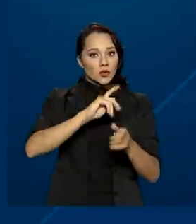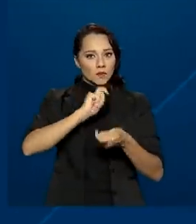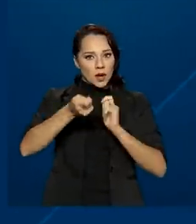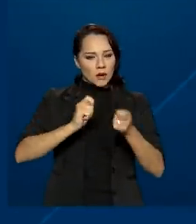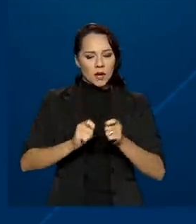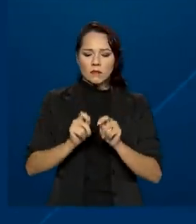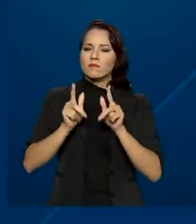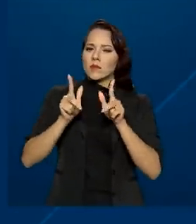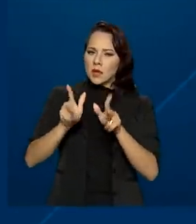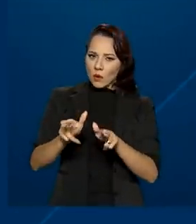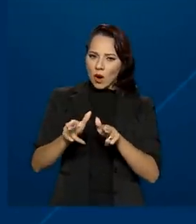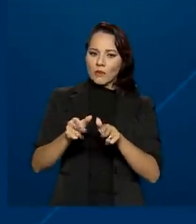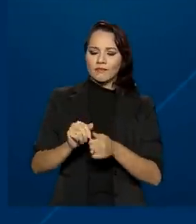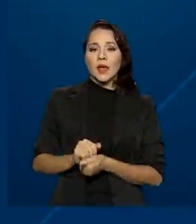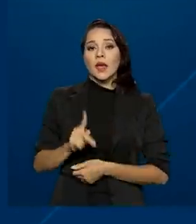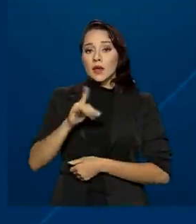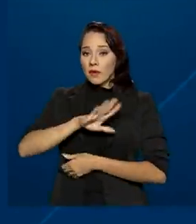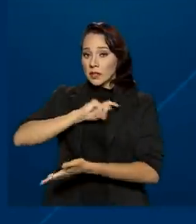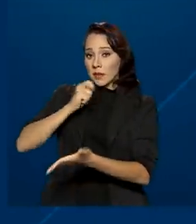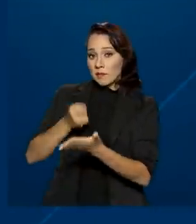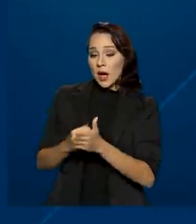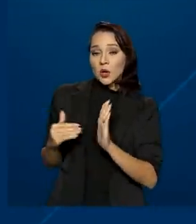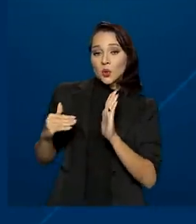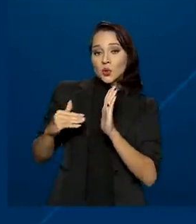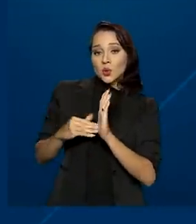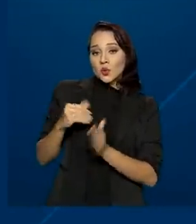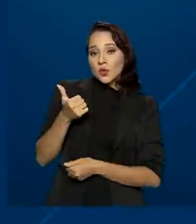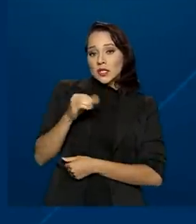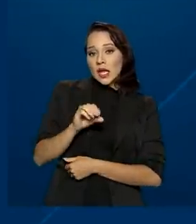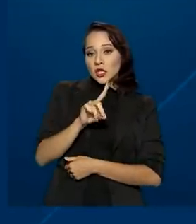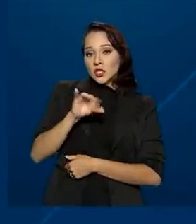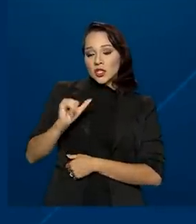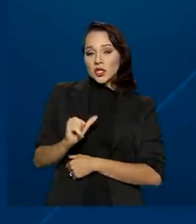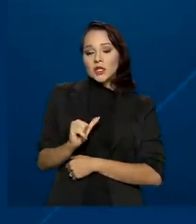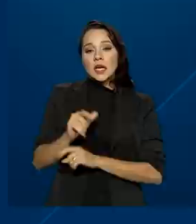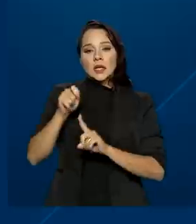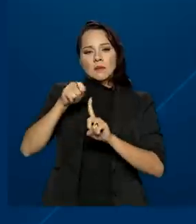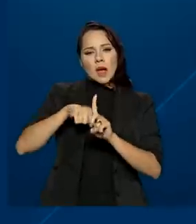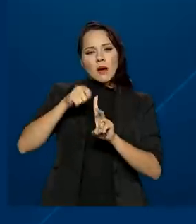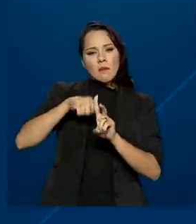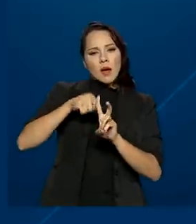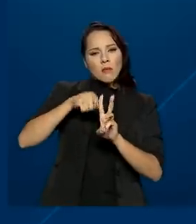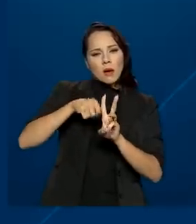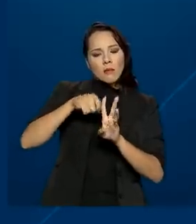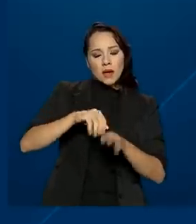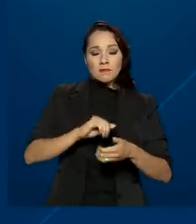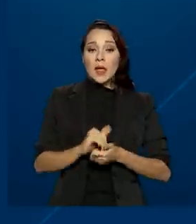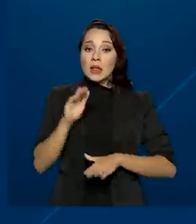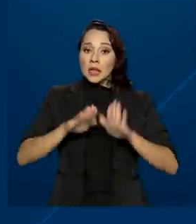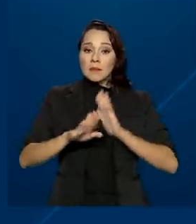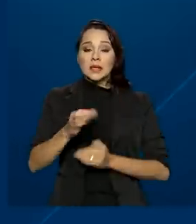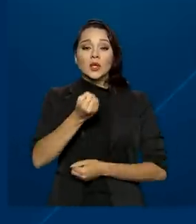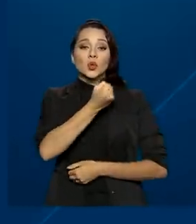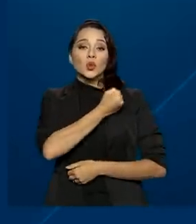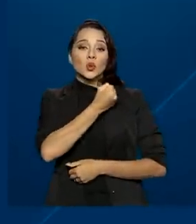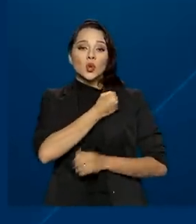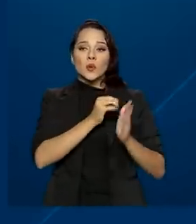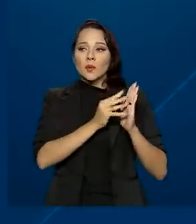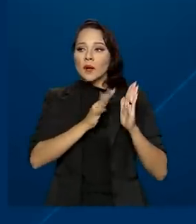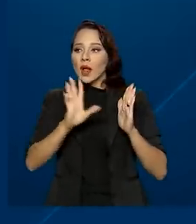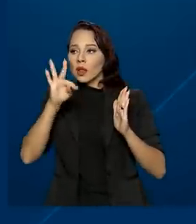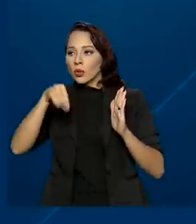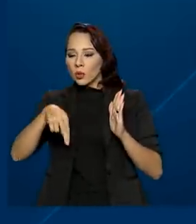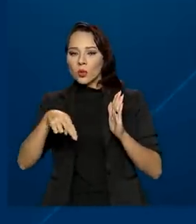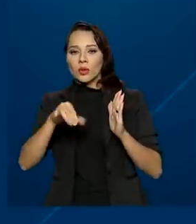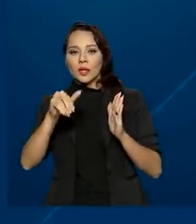continua mantido e será pago nos últimos dez dias úteis de cada mês, de acordo com o número final do